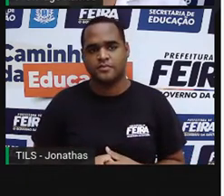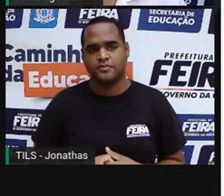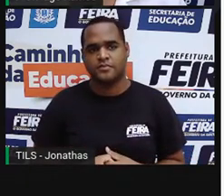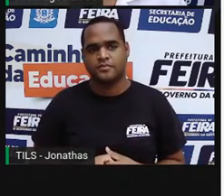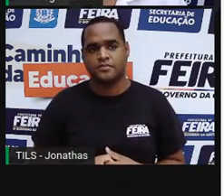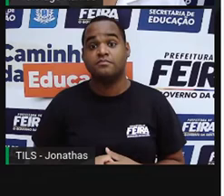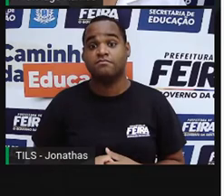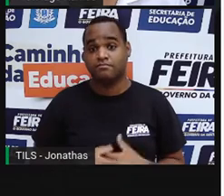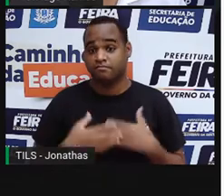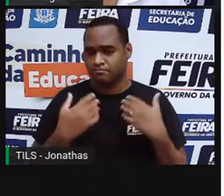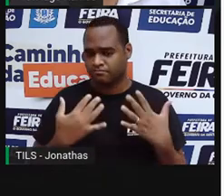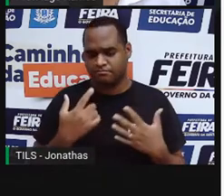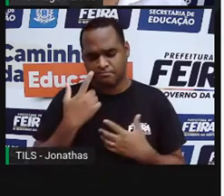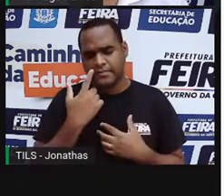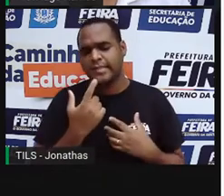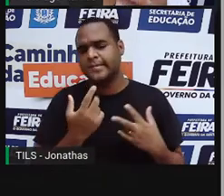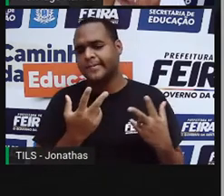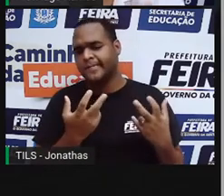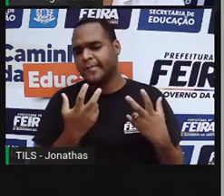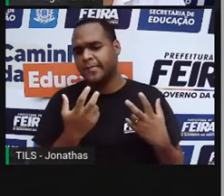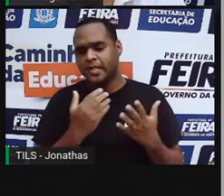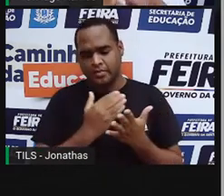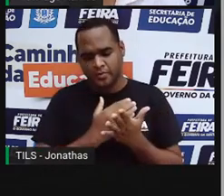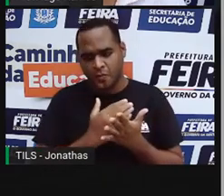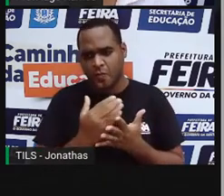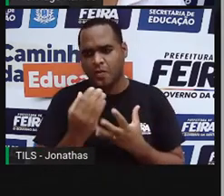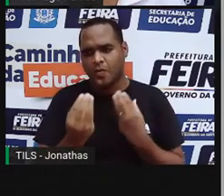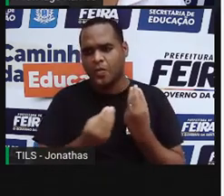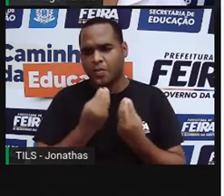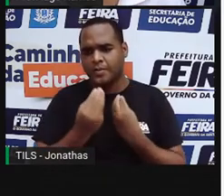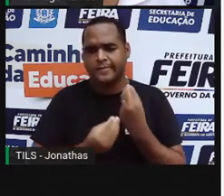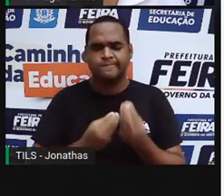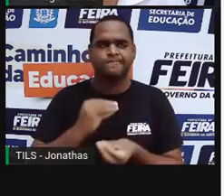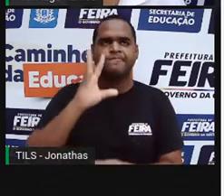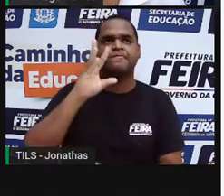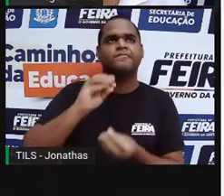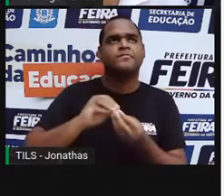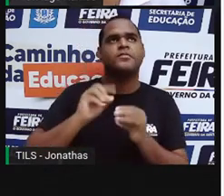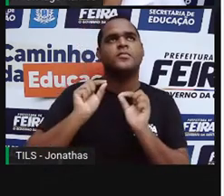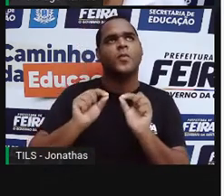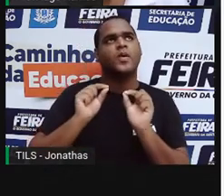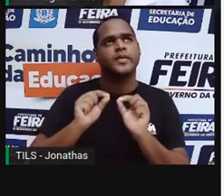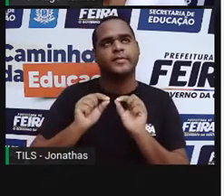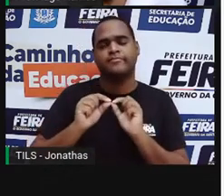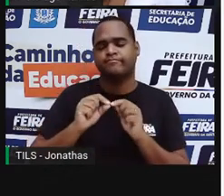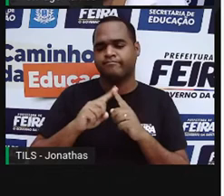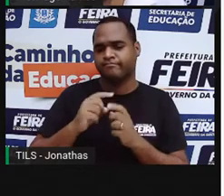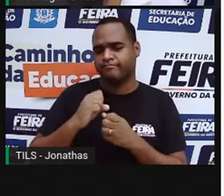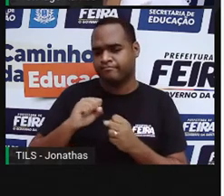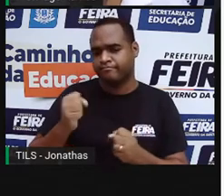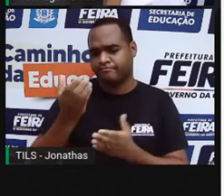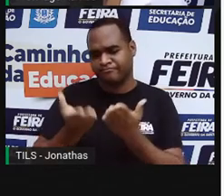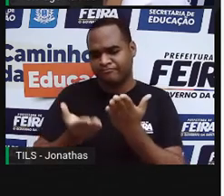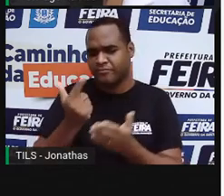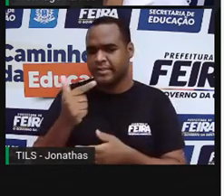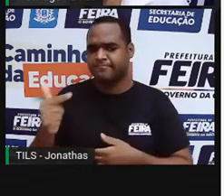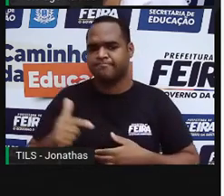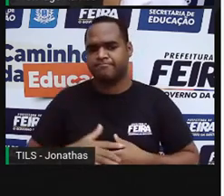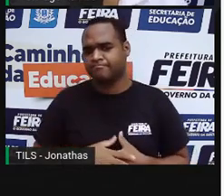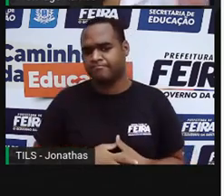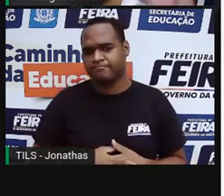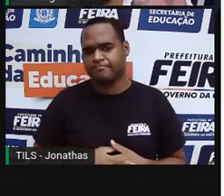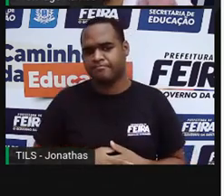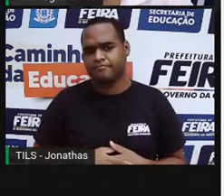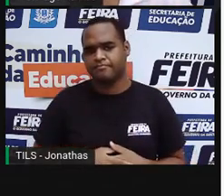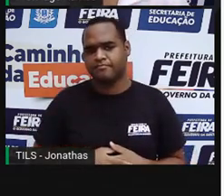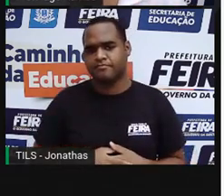Bom, e aí você já tenta começar a entender o que é que significa grandezas não proporcionais, certo?